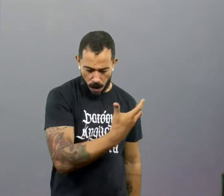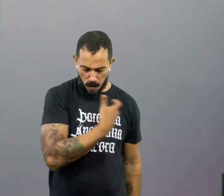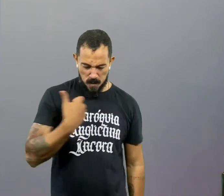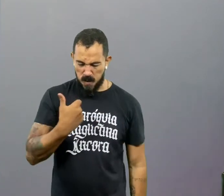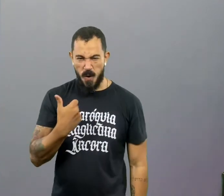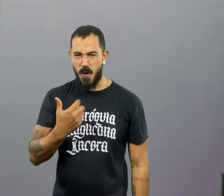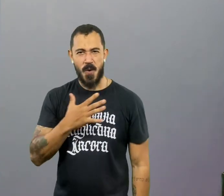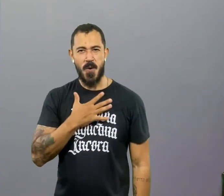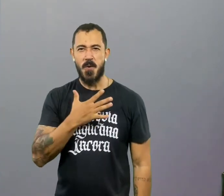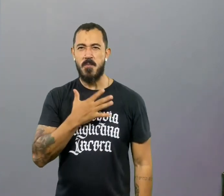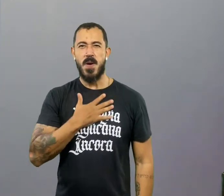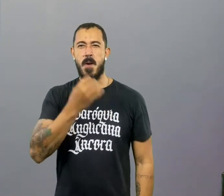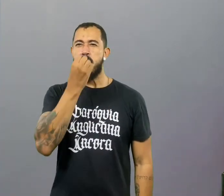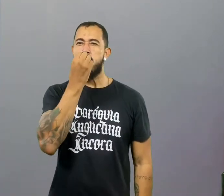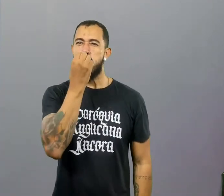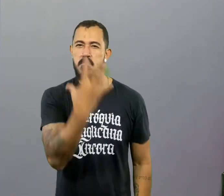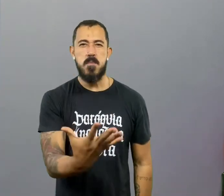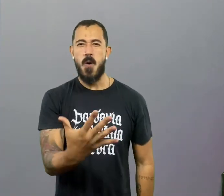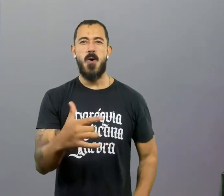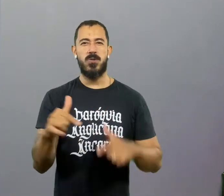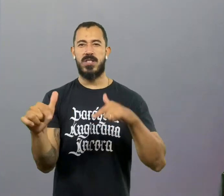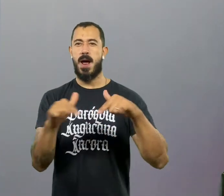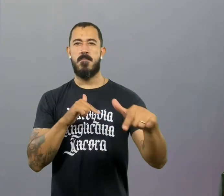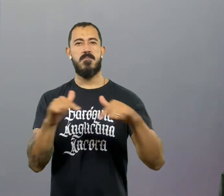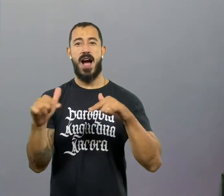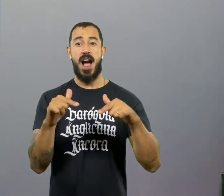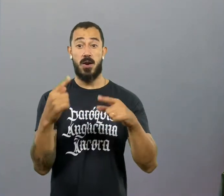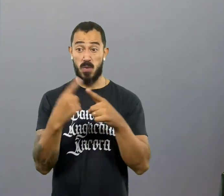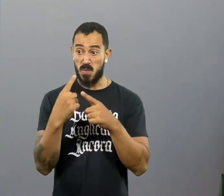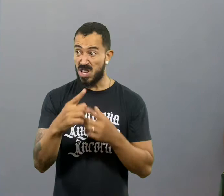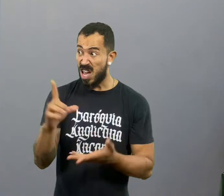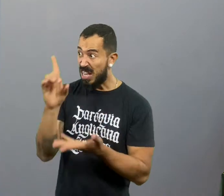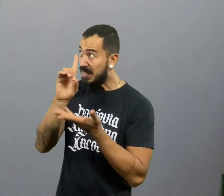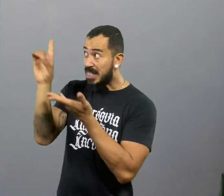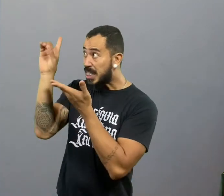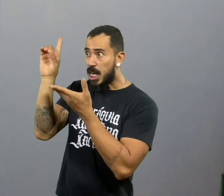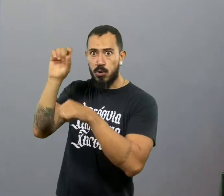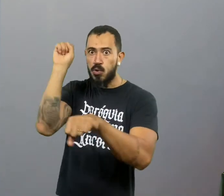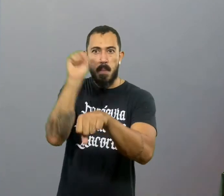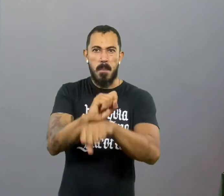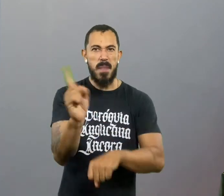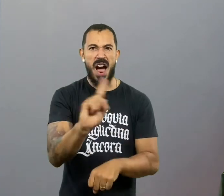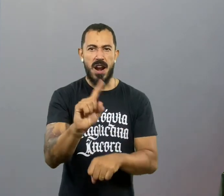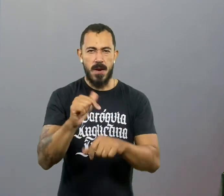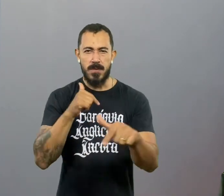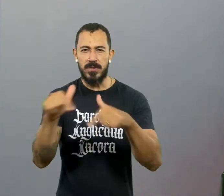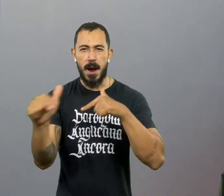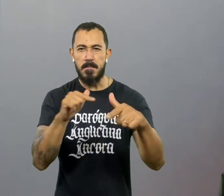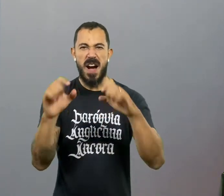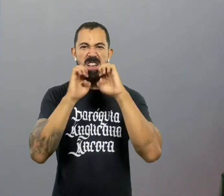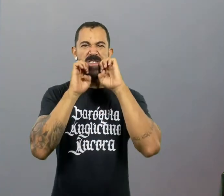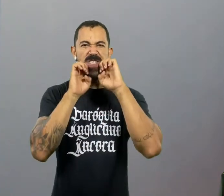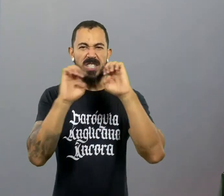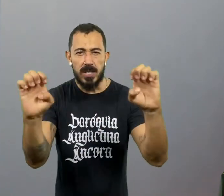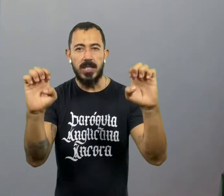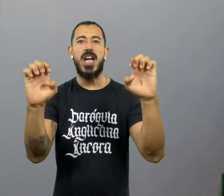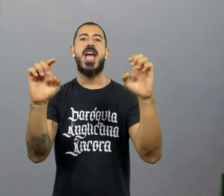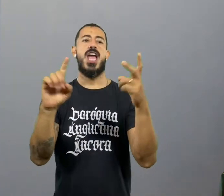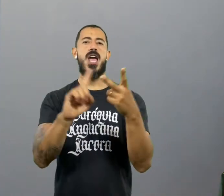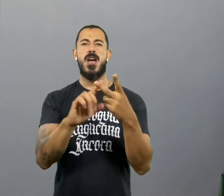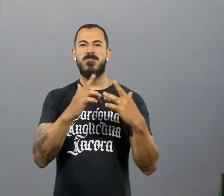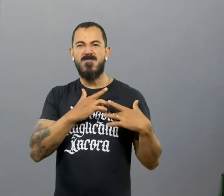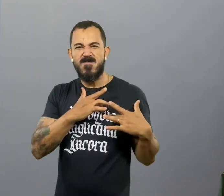empenhados na boa obra. O Senhor é Deus que trabalha e chama os seus filhos a trabalhar também na obra evangelizadora,